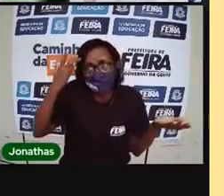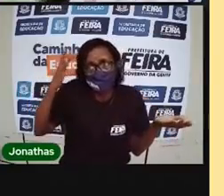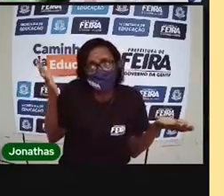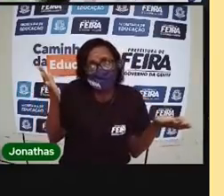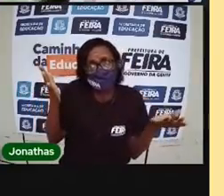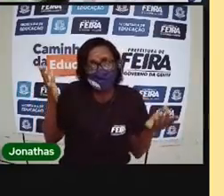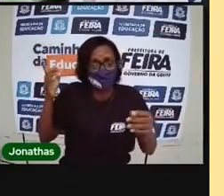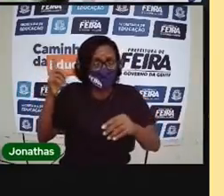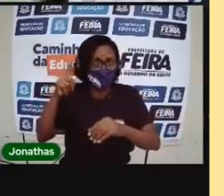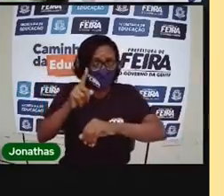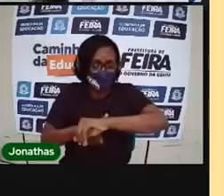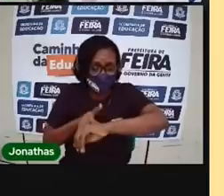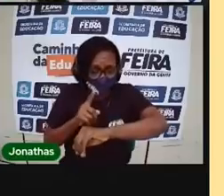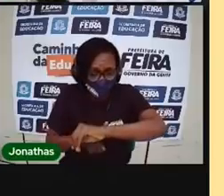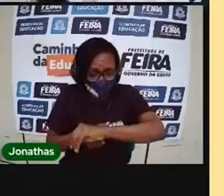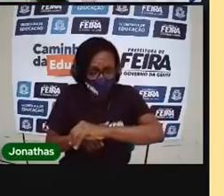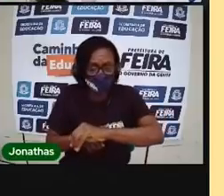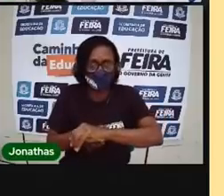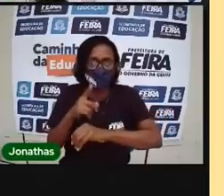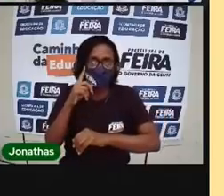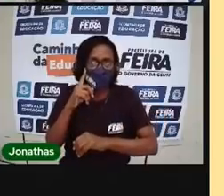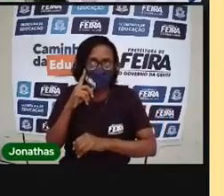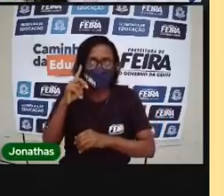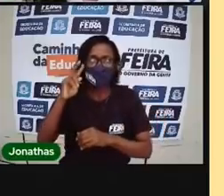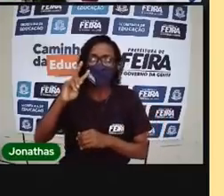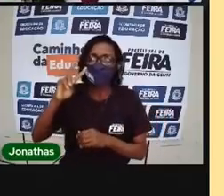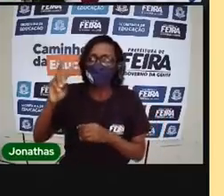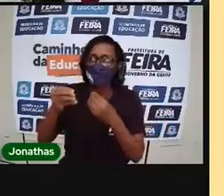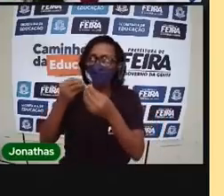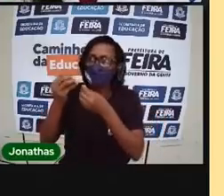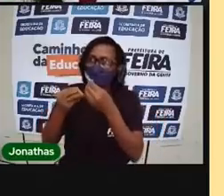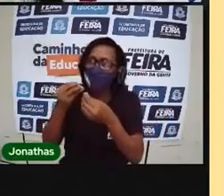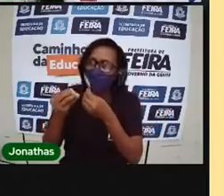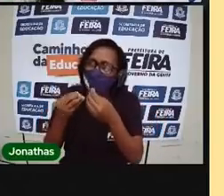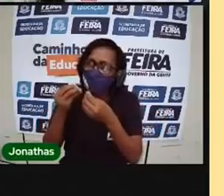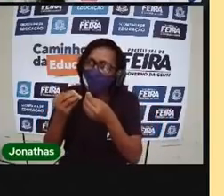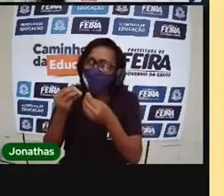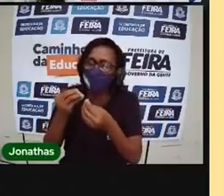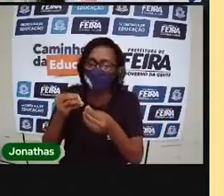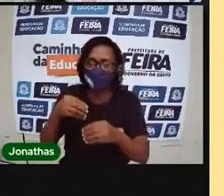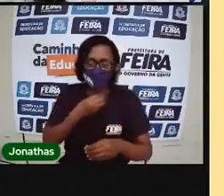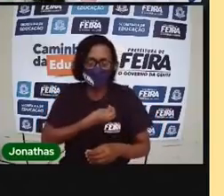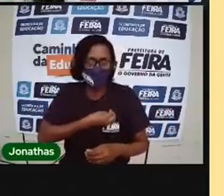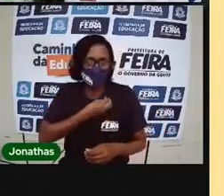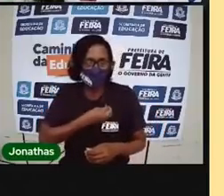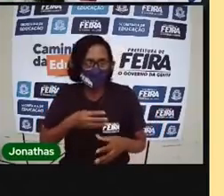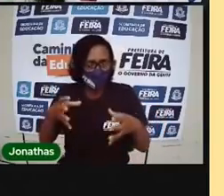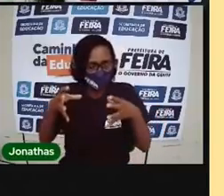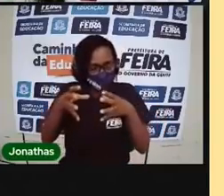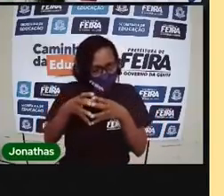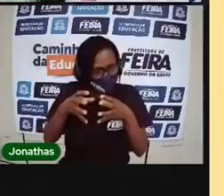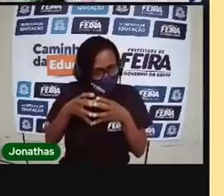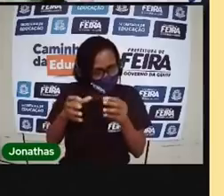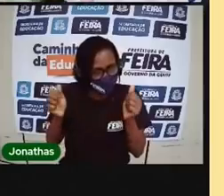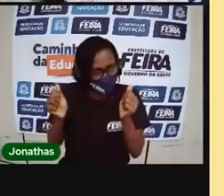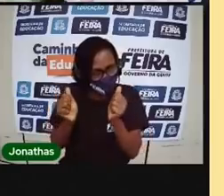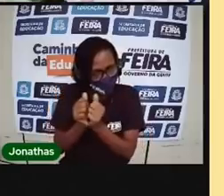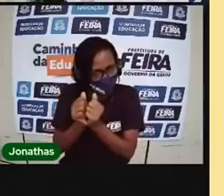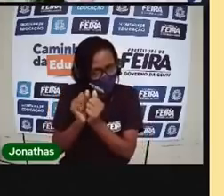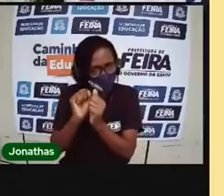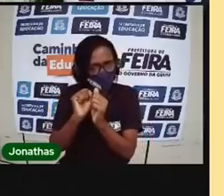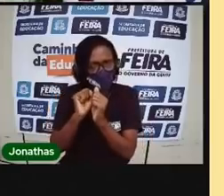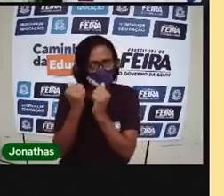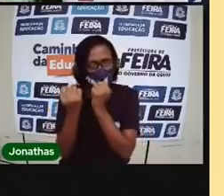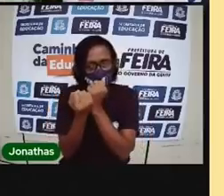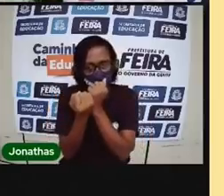marcação do tempo, ele é muito importante para a nossa vida na sociedade. Porque através dele, nós